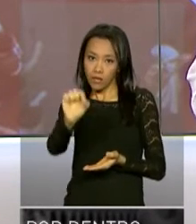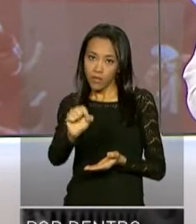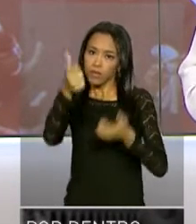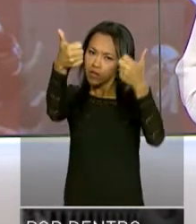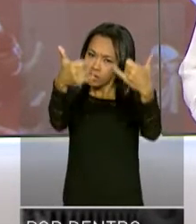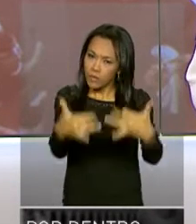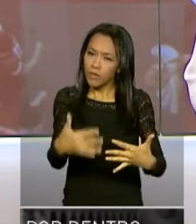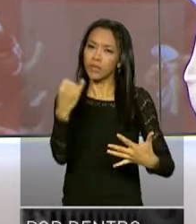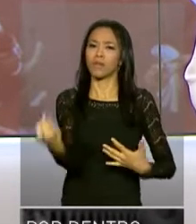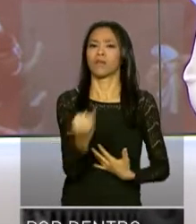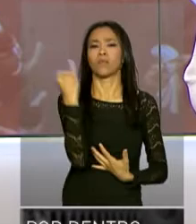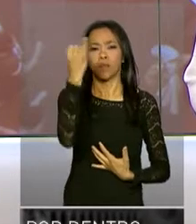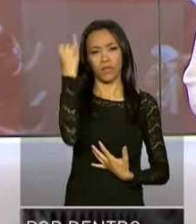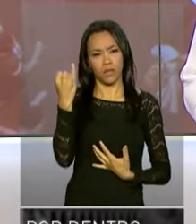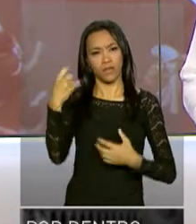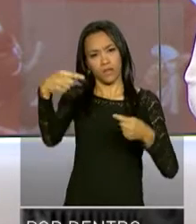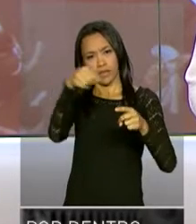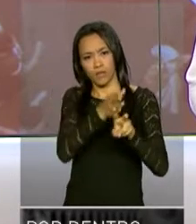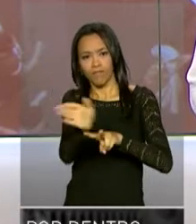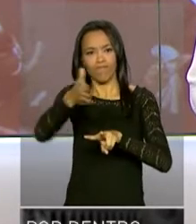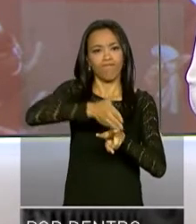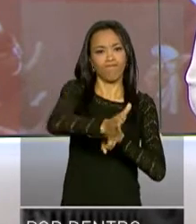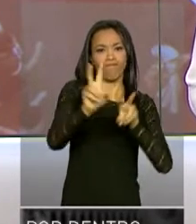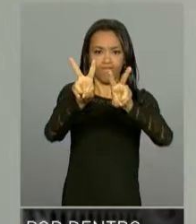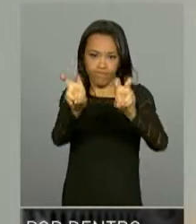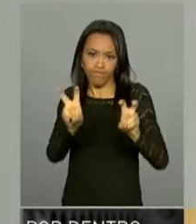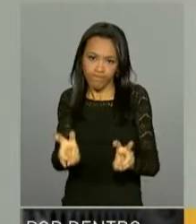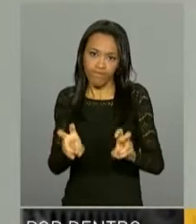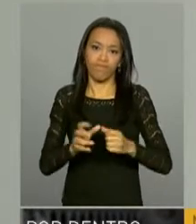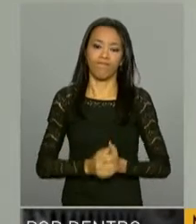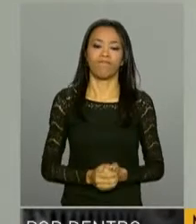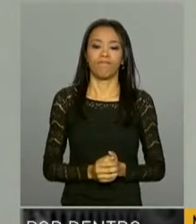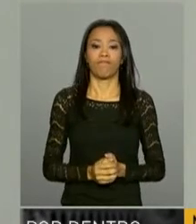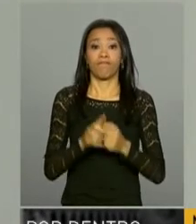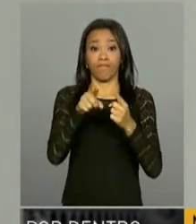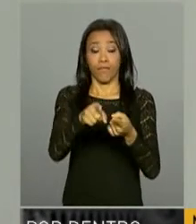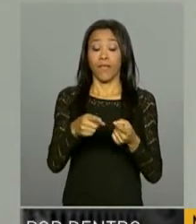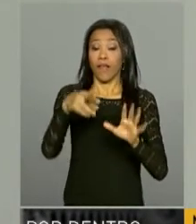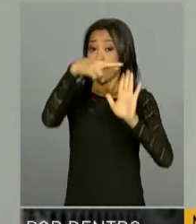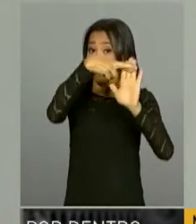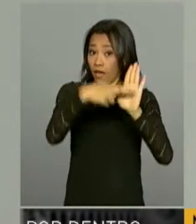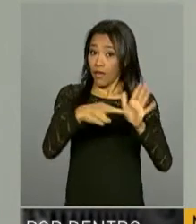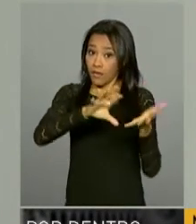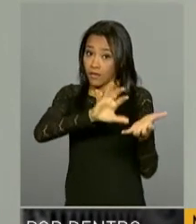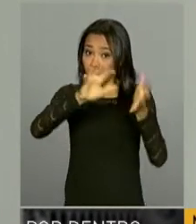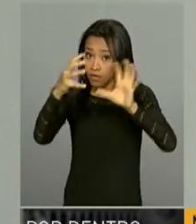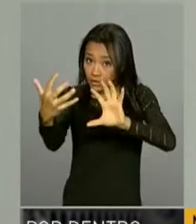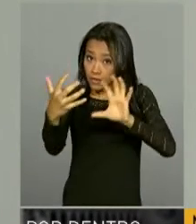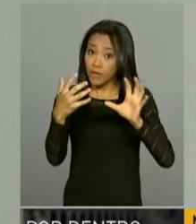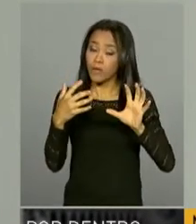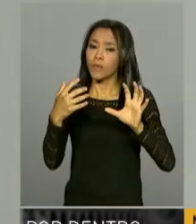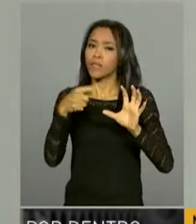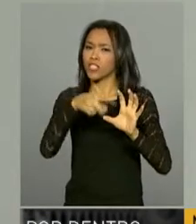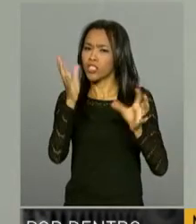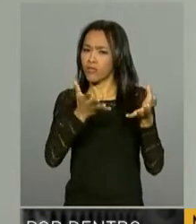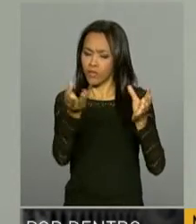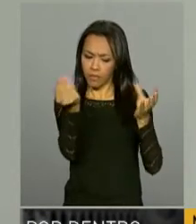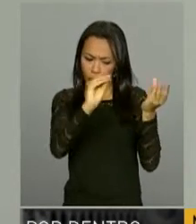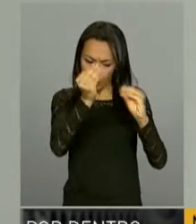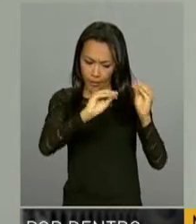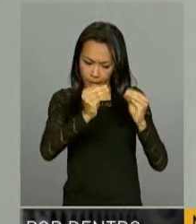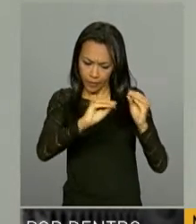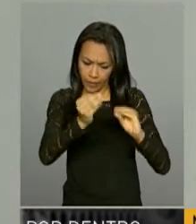explica a importância desses dois pontos. A regra de transição é importante porque da forma como ela foi estabelecida, ela